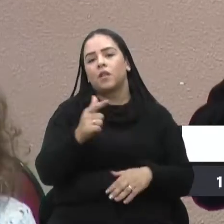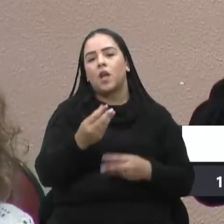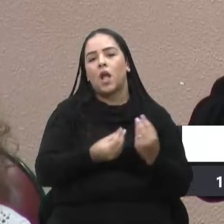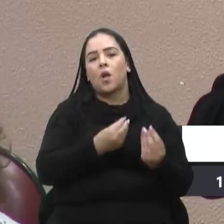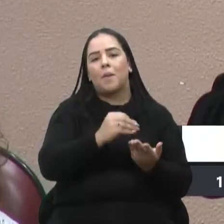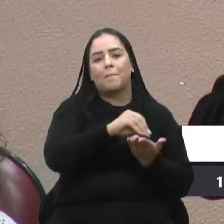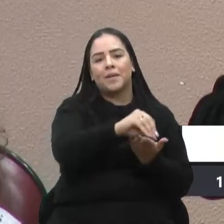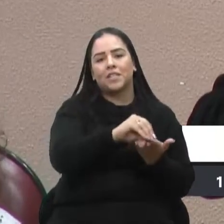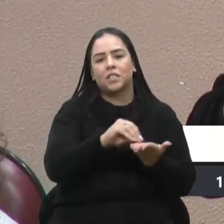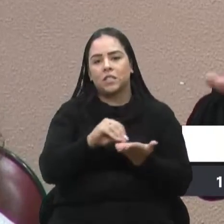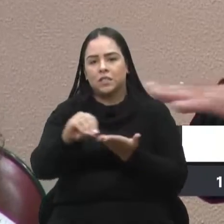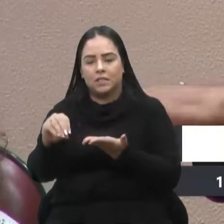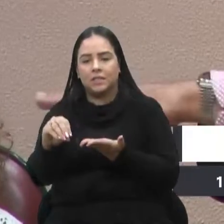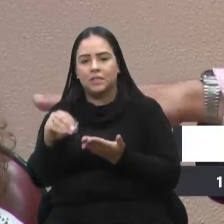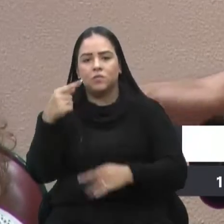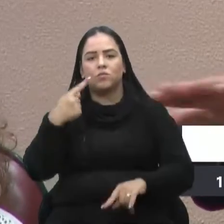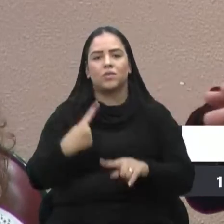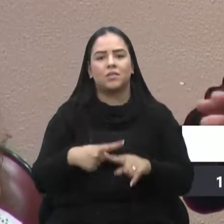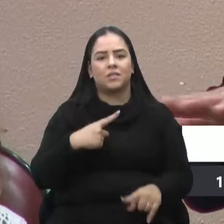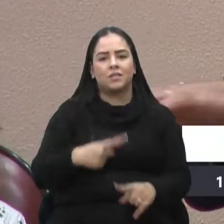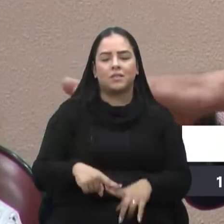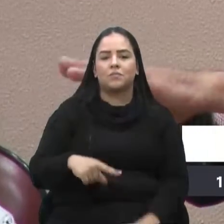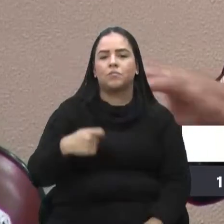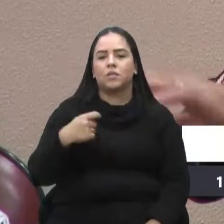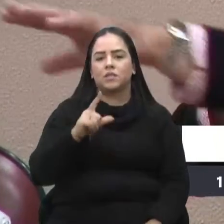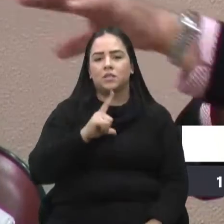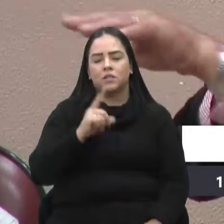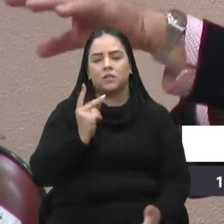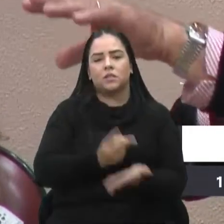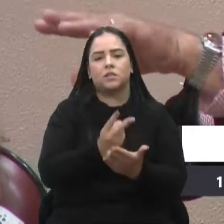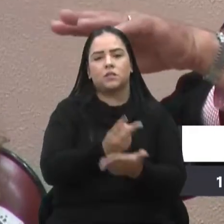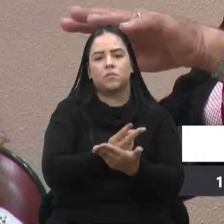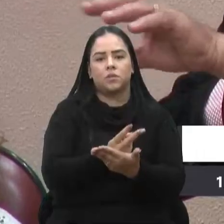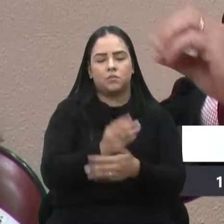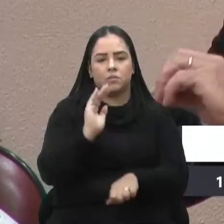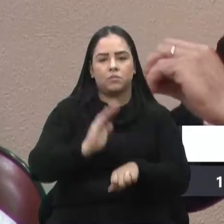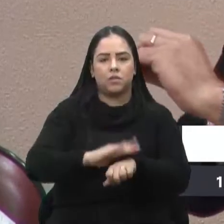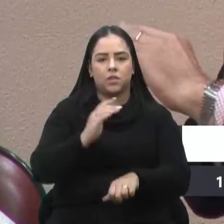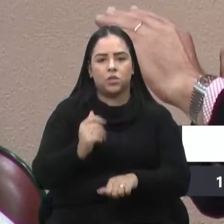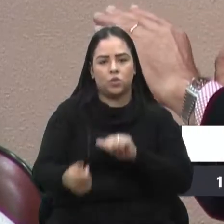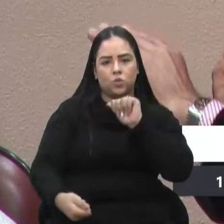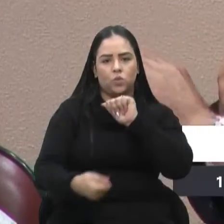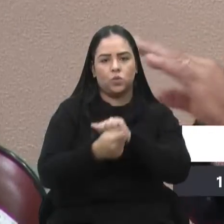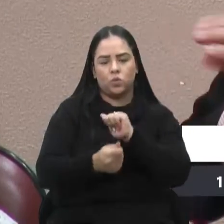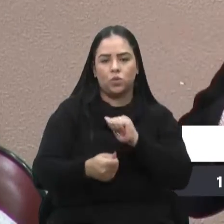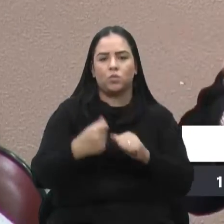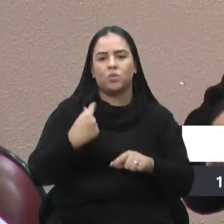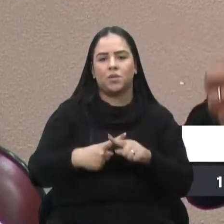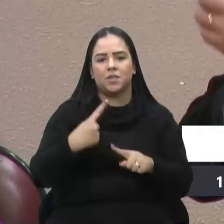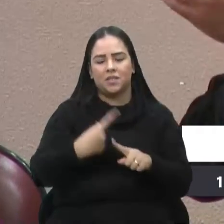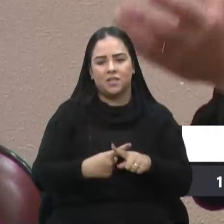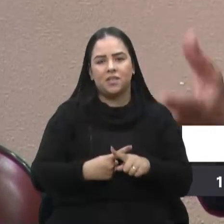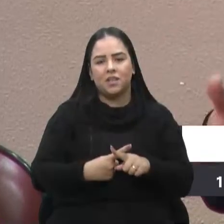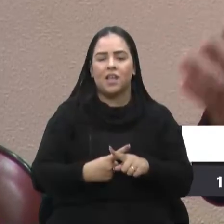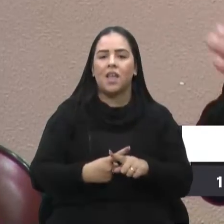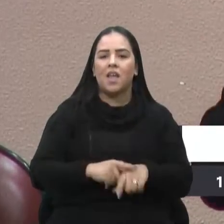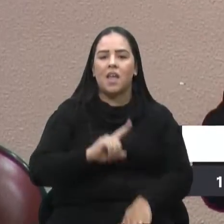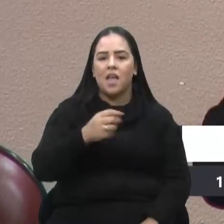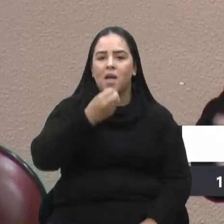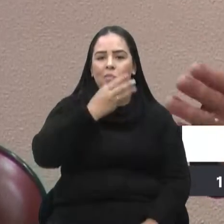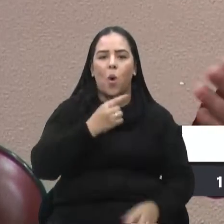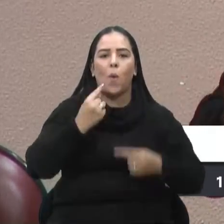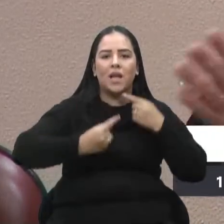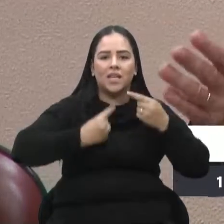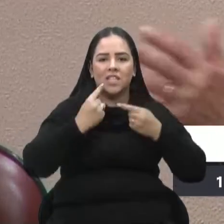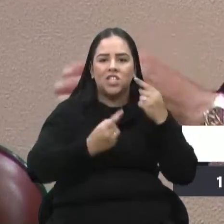situações, porque precisa cada vez mais sentar juntos. A crítica, ela é muito bem-vinda. na crítica que a